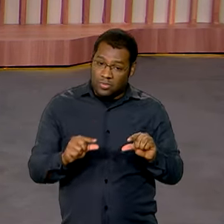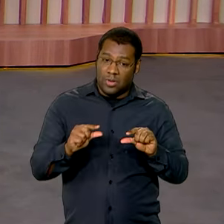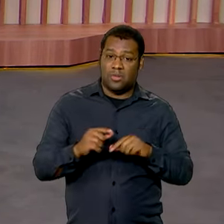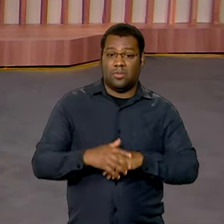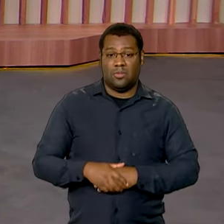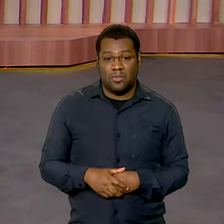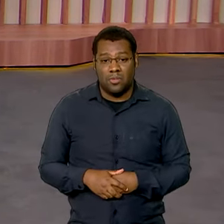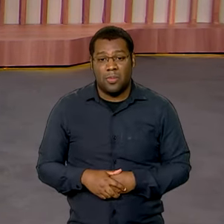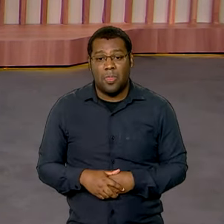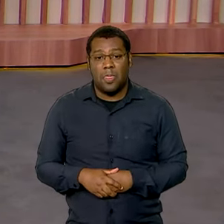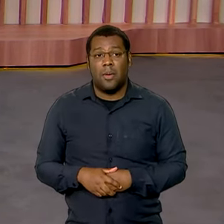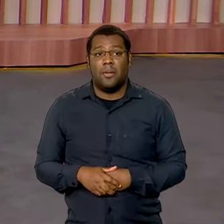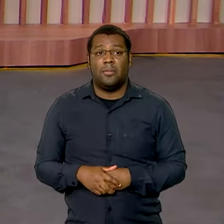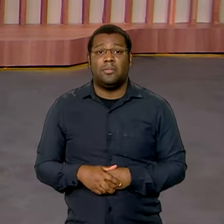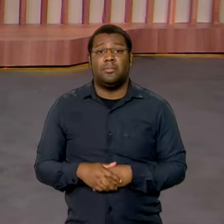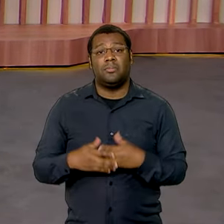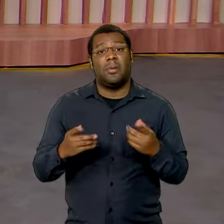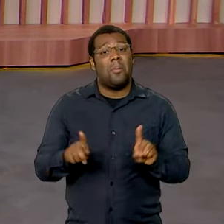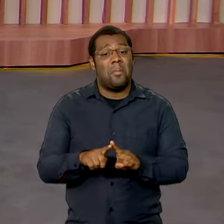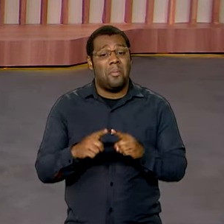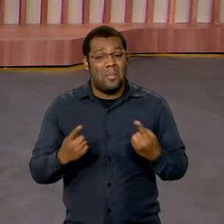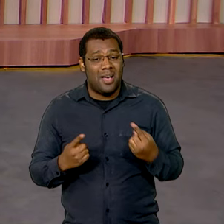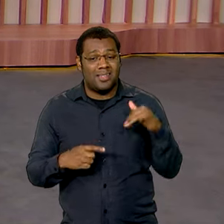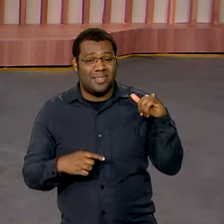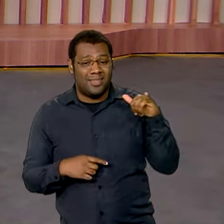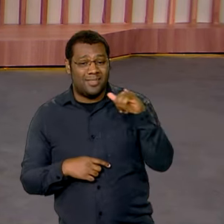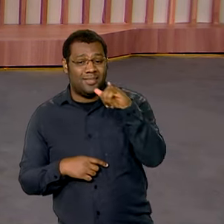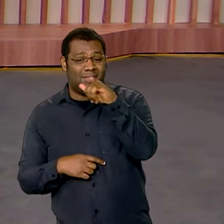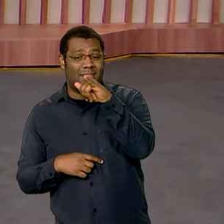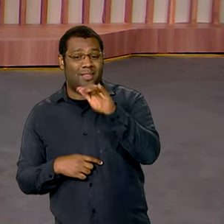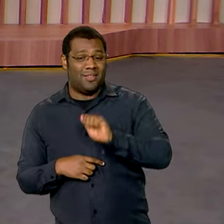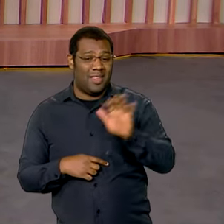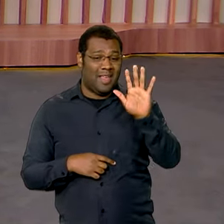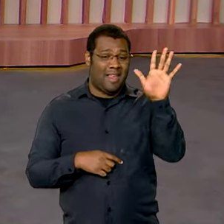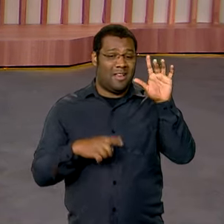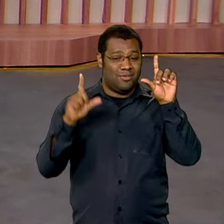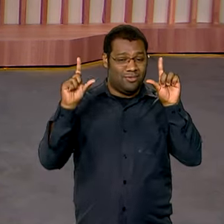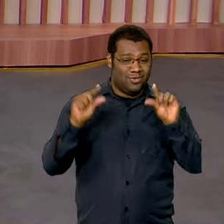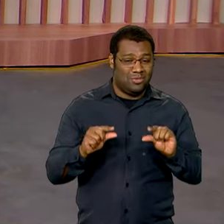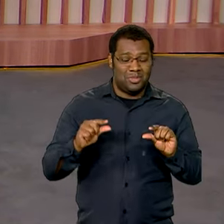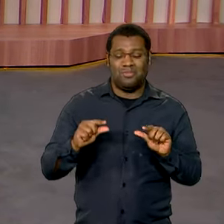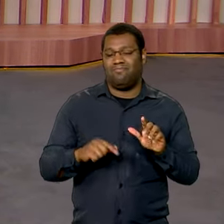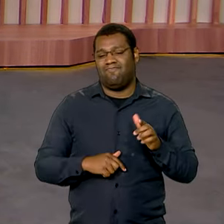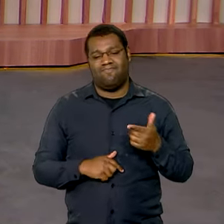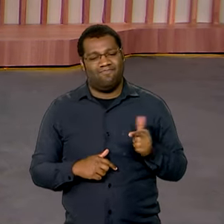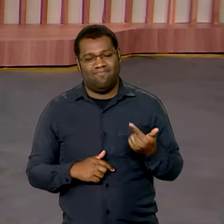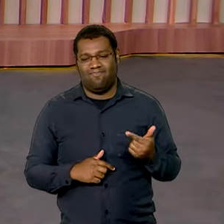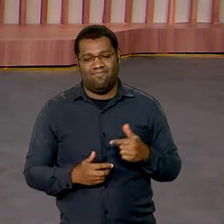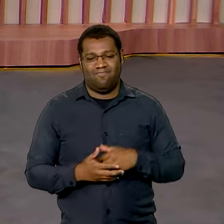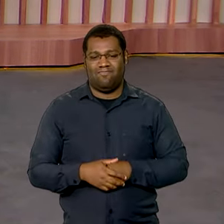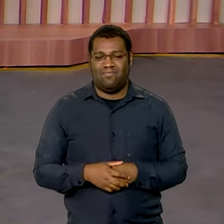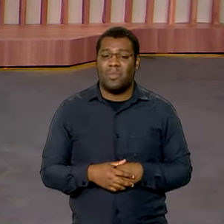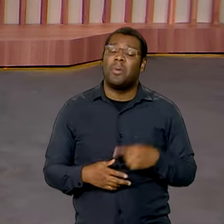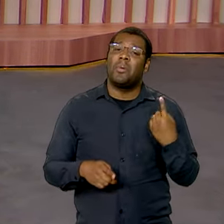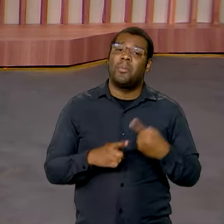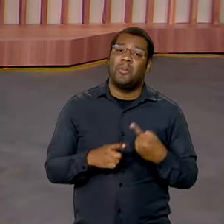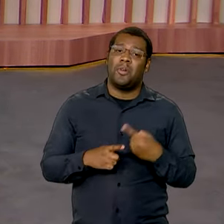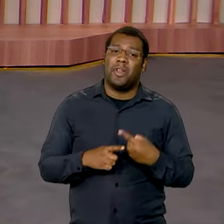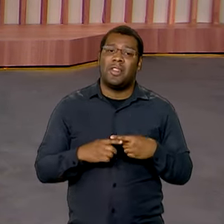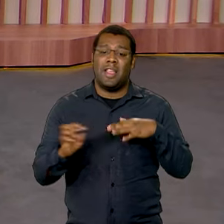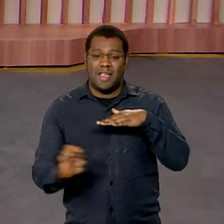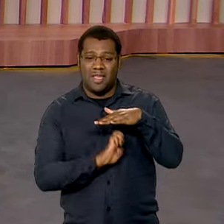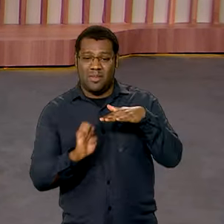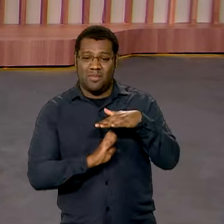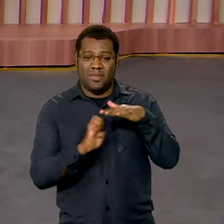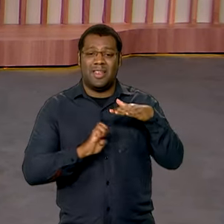preço. E ele disse que não, porque são vários fatores que compõem o preço da passagem aérea. Então, ele falou, não, porque as companhias aéreas no Brasil,